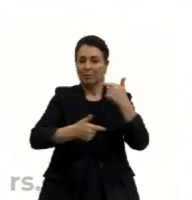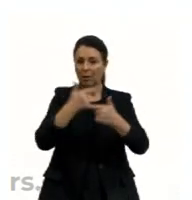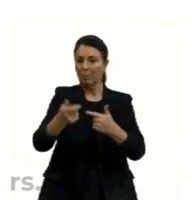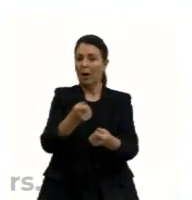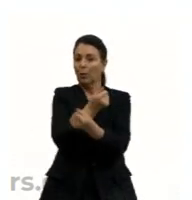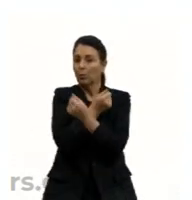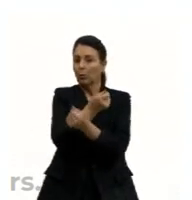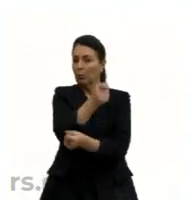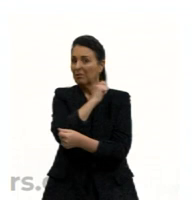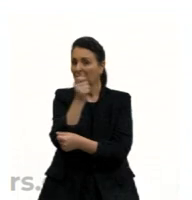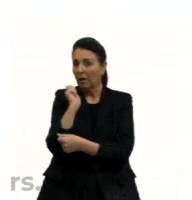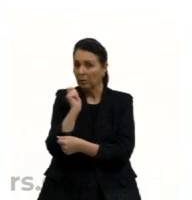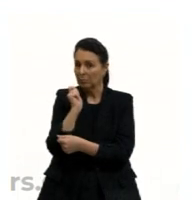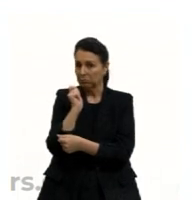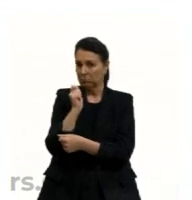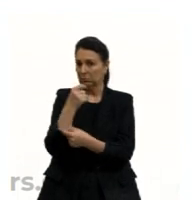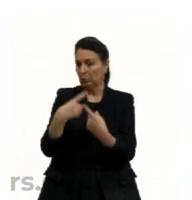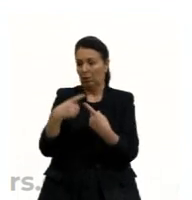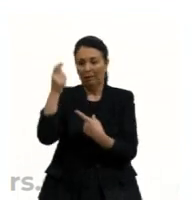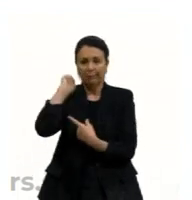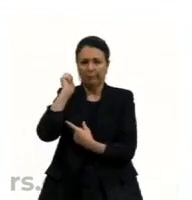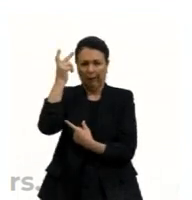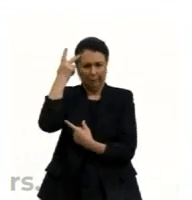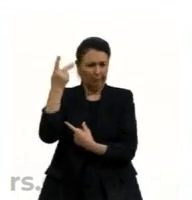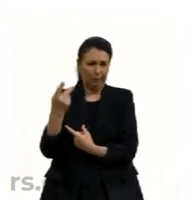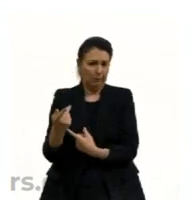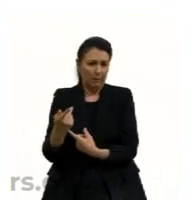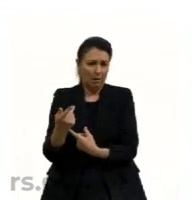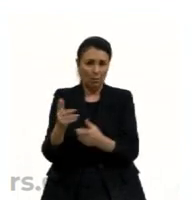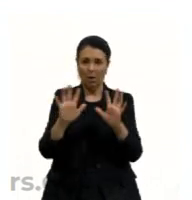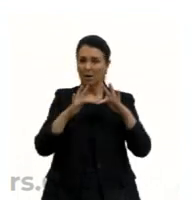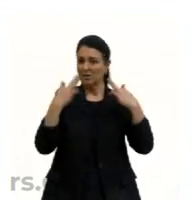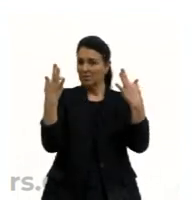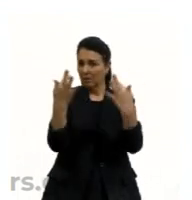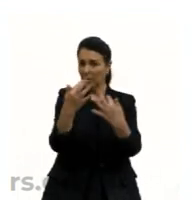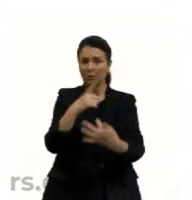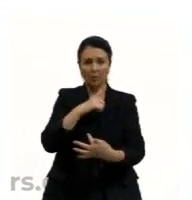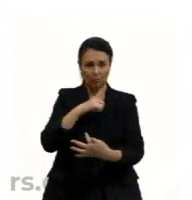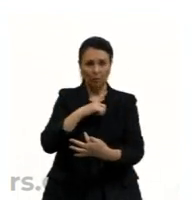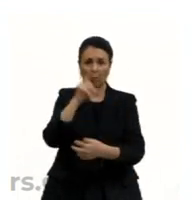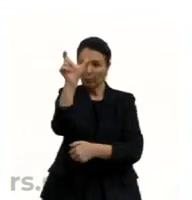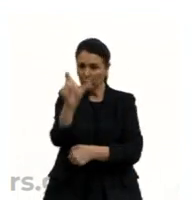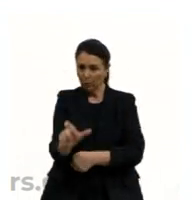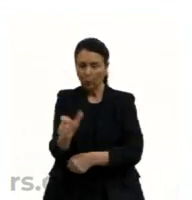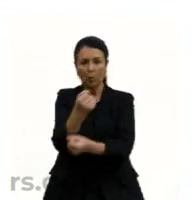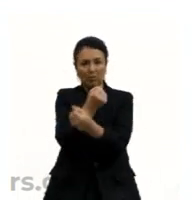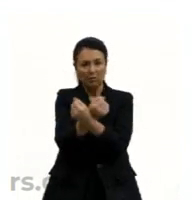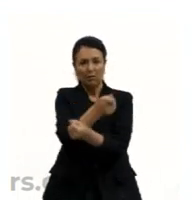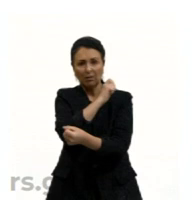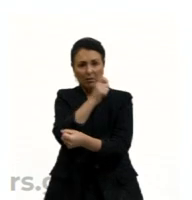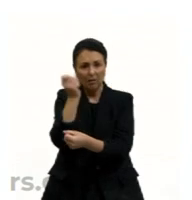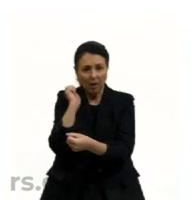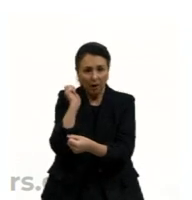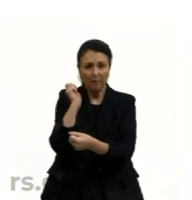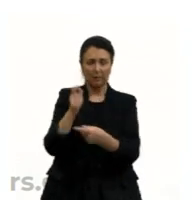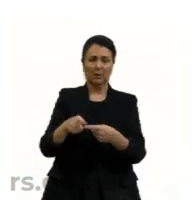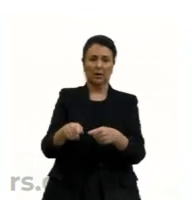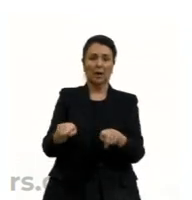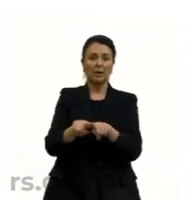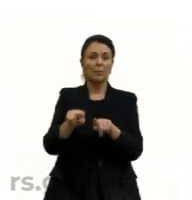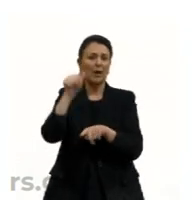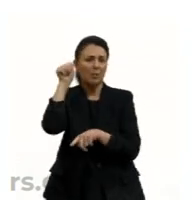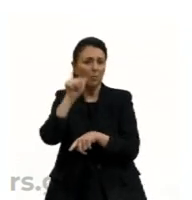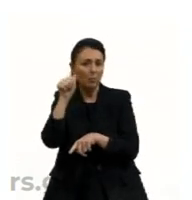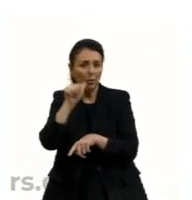Era natural as pessoas terem escravos nas suas famílias. A questão sobre as mulheres. Era natural a